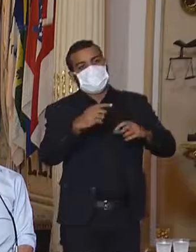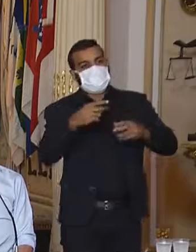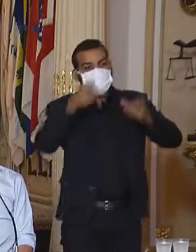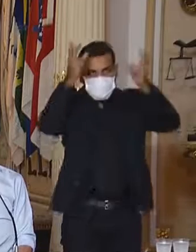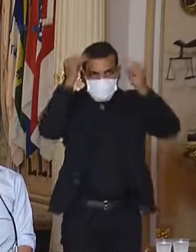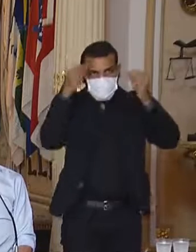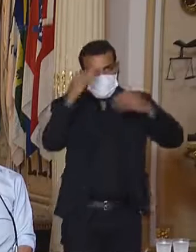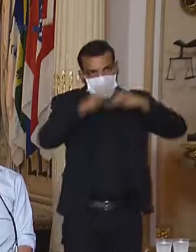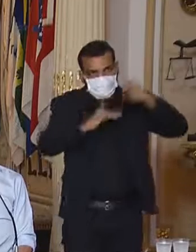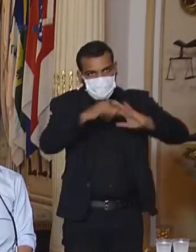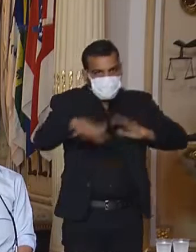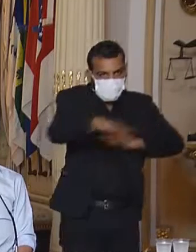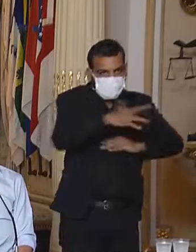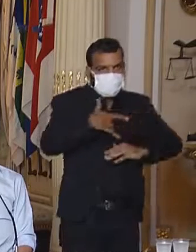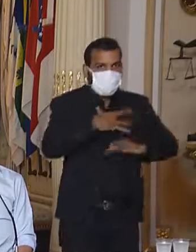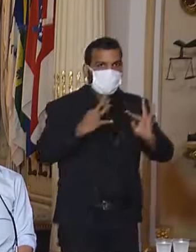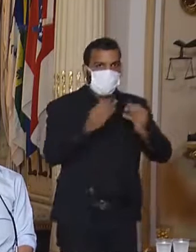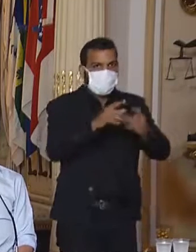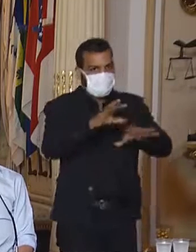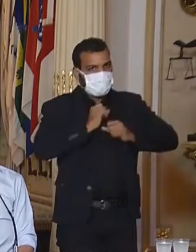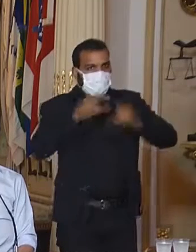Ao longo do tempo, foi-se vendo